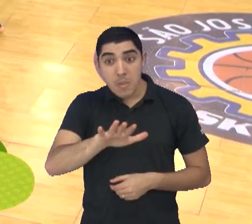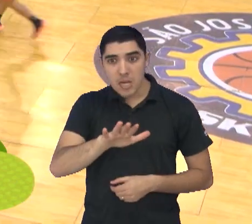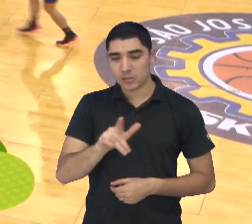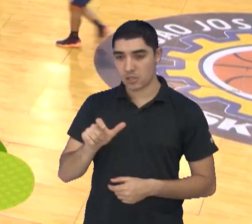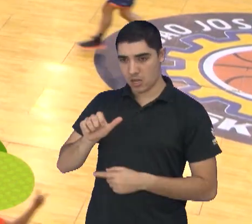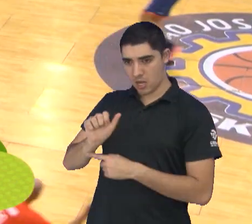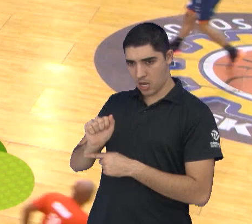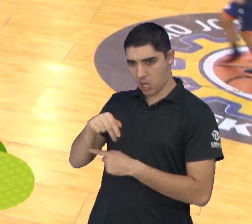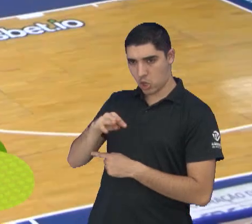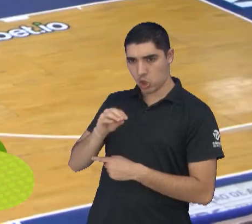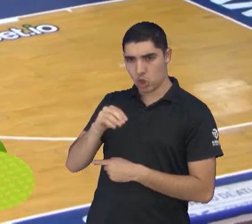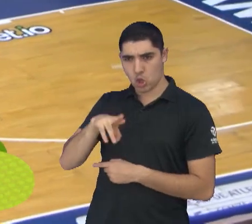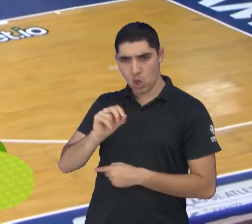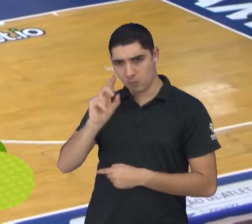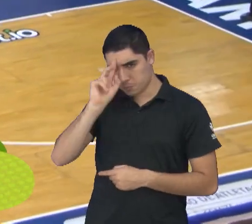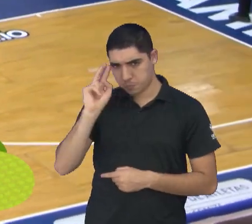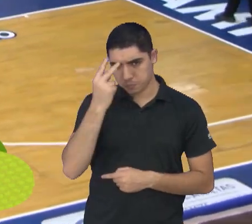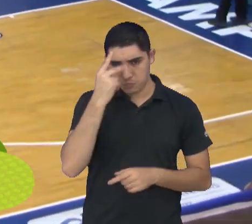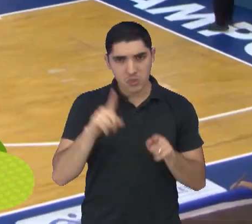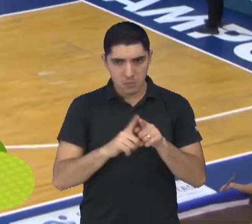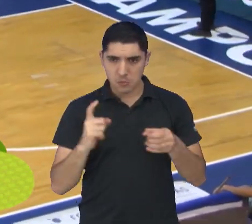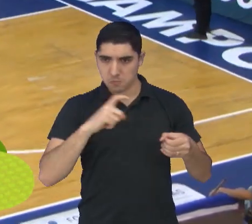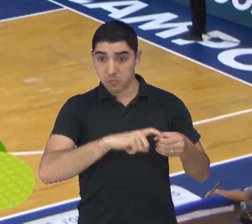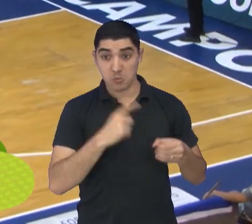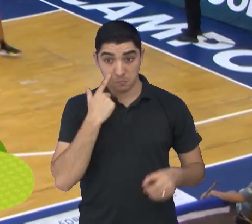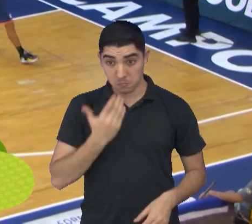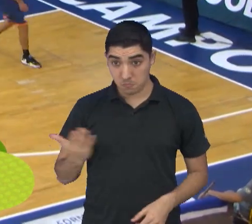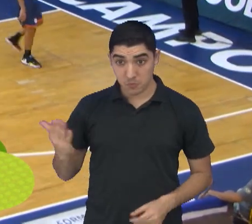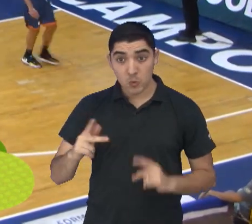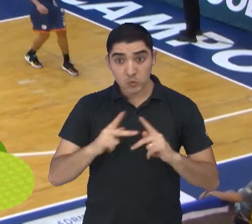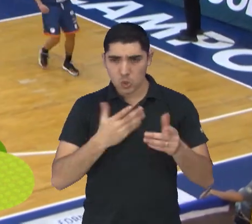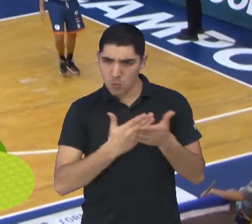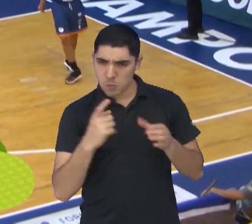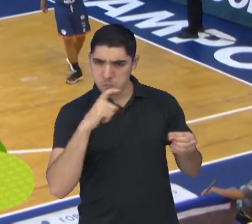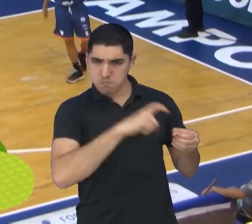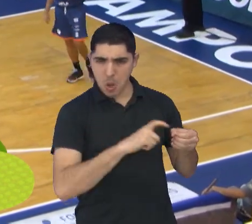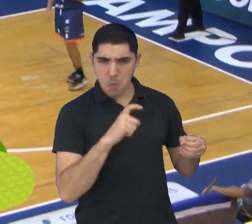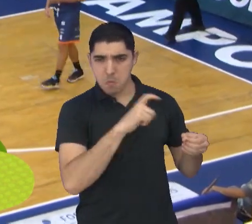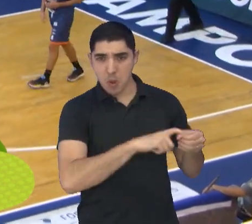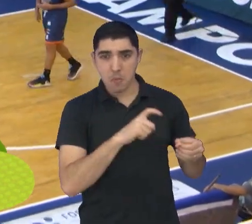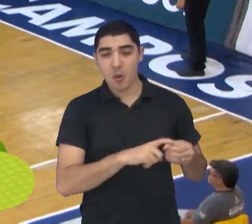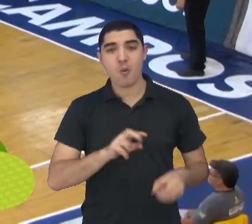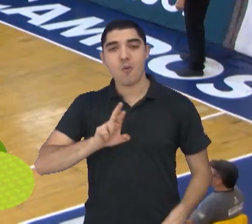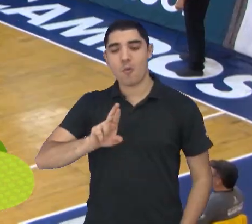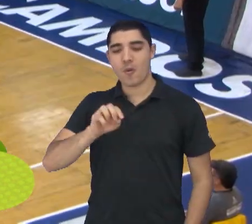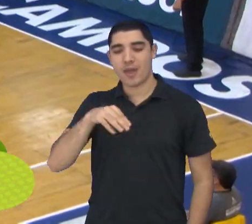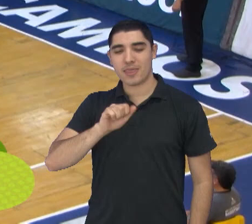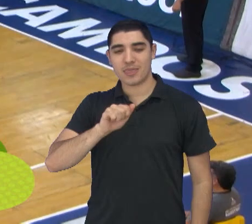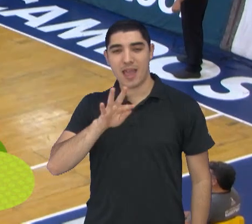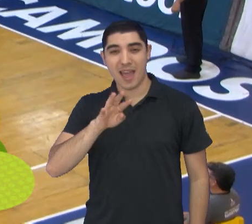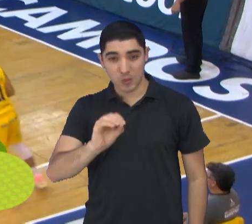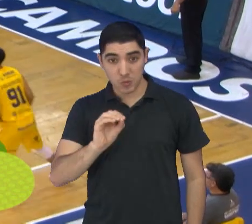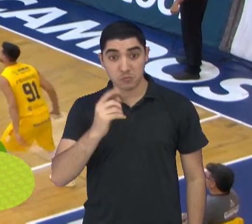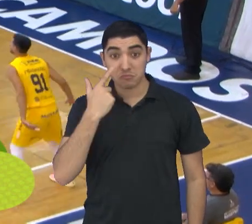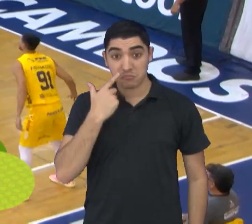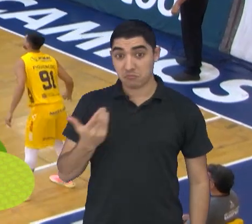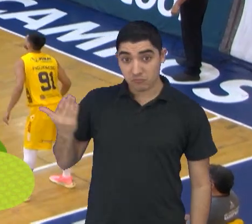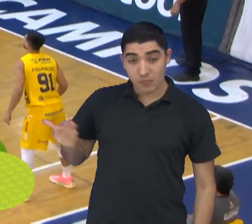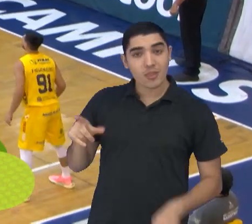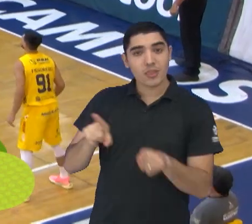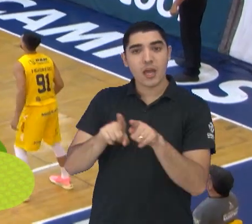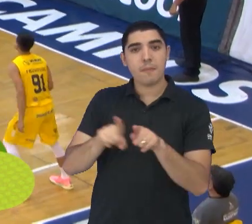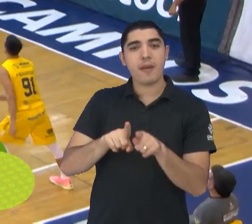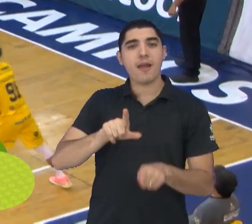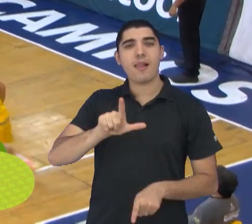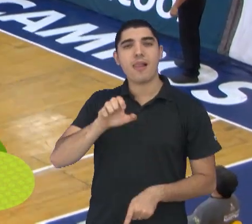troco na mesma moeda. O São José começou a dominar o garrafão com o Carbonari. E com a habilidade de Lema,